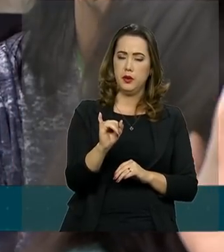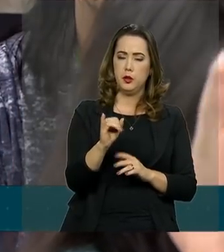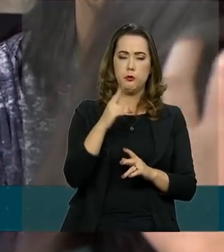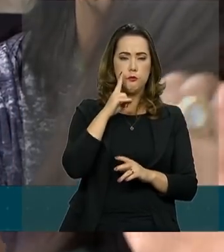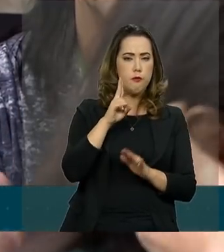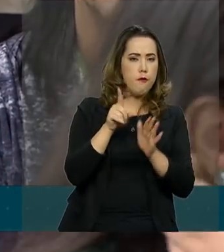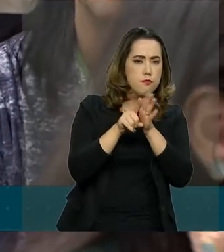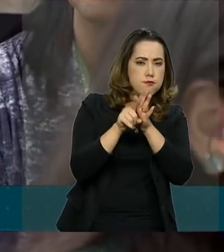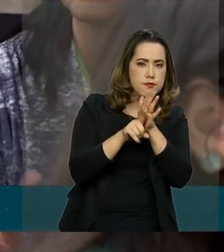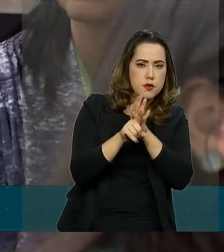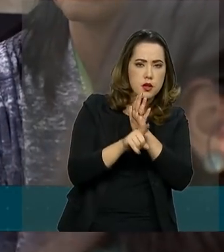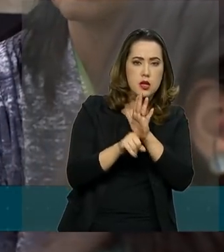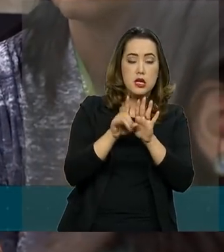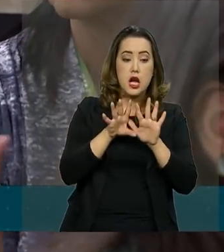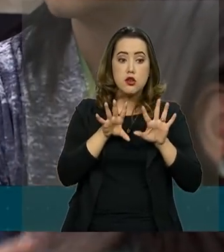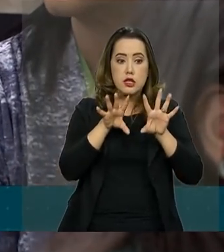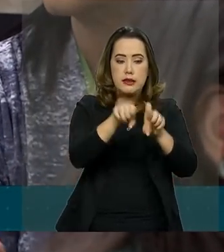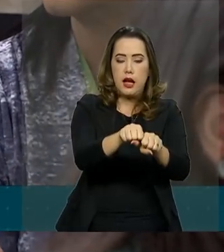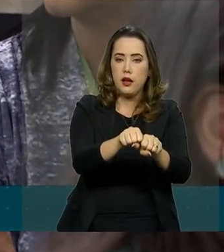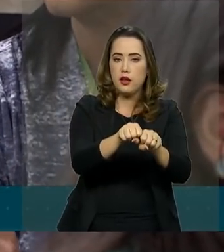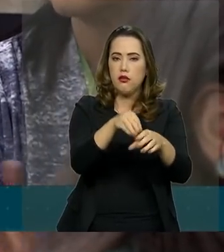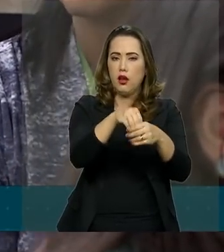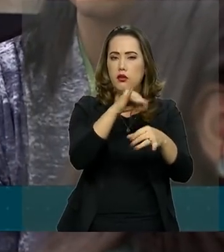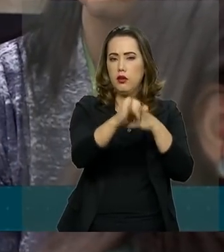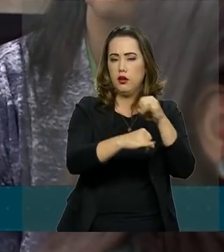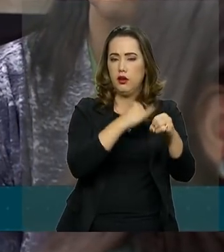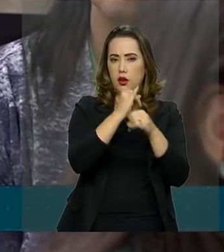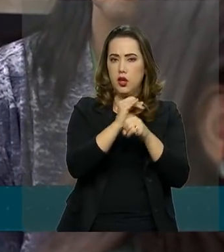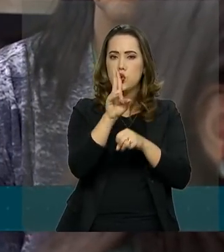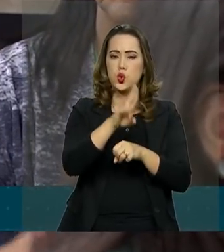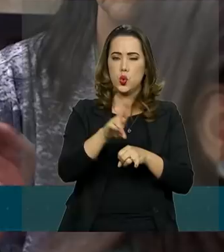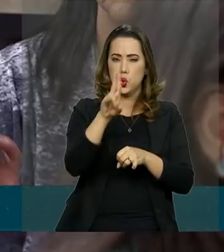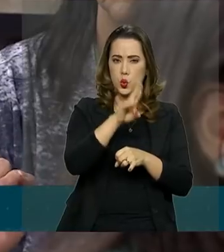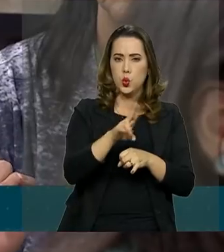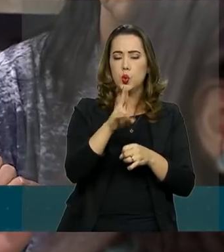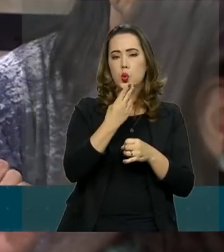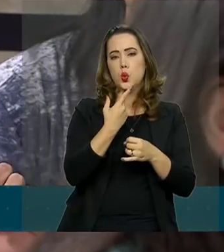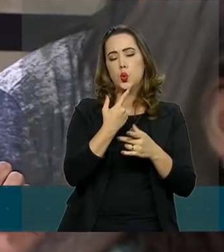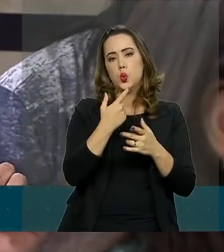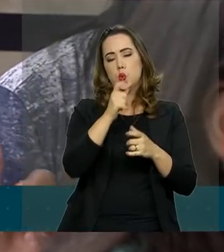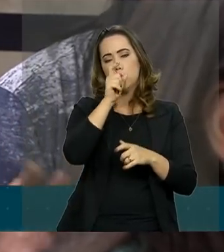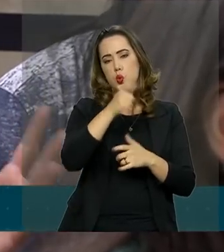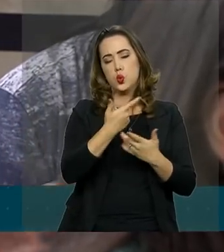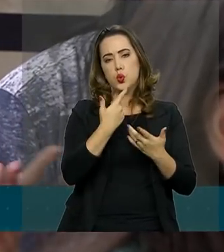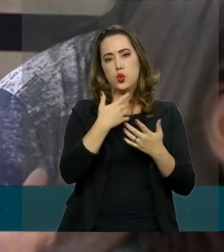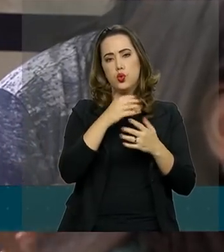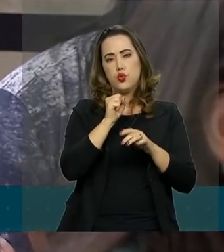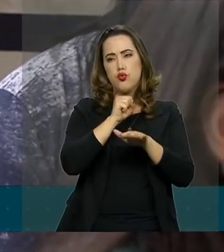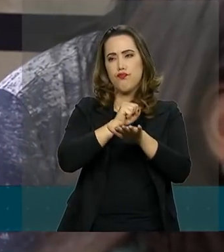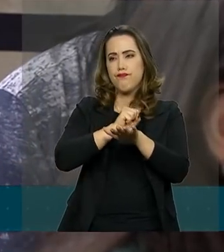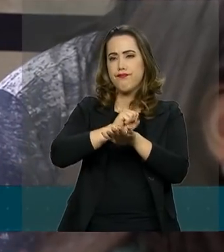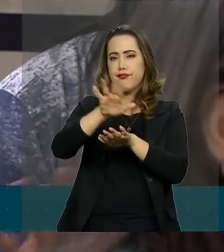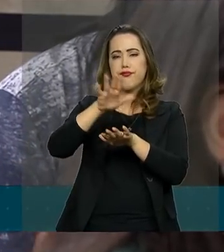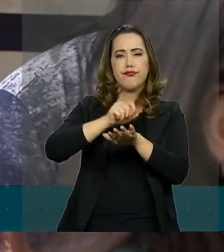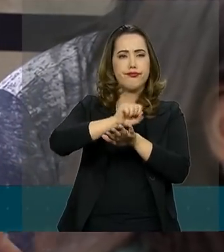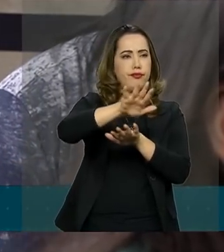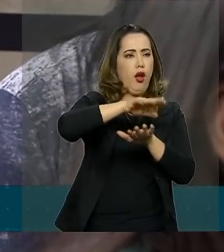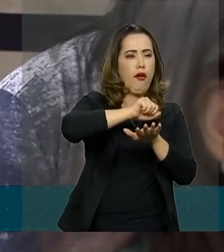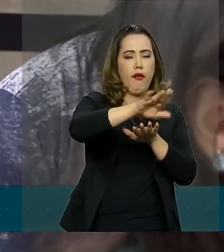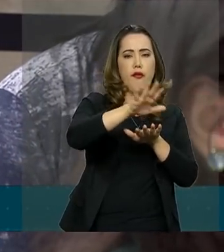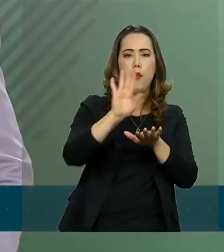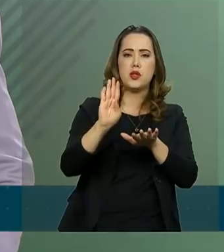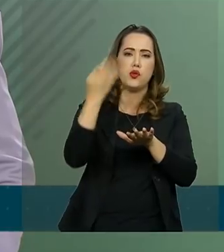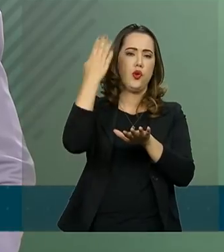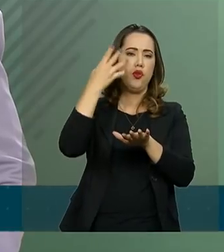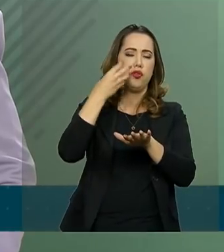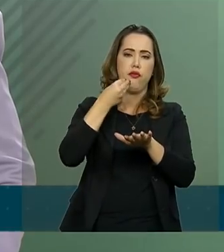cibernéticos e uso de perfis para disseminar informações falsas nas eleições de 2018. Se o presidente chegou a fazer algum comentário? Não,